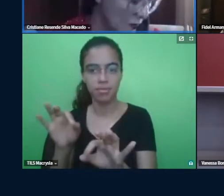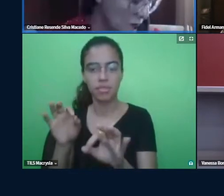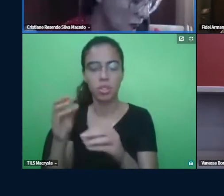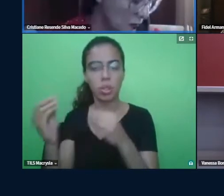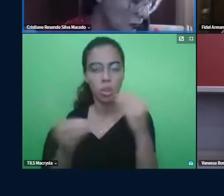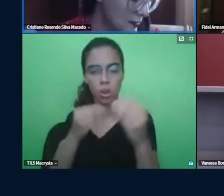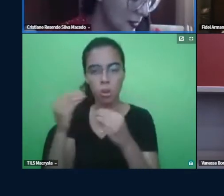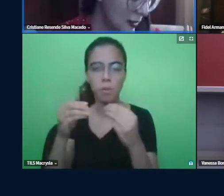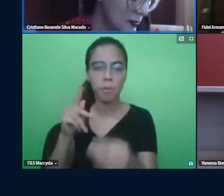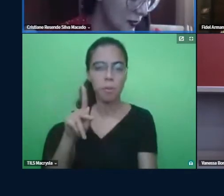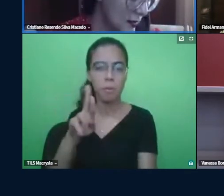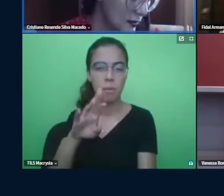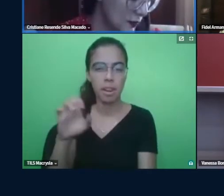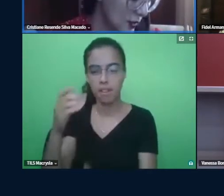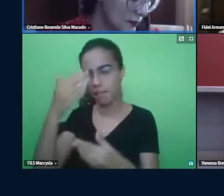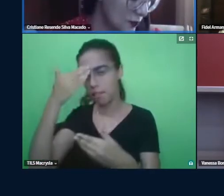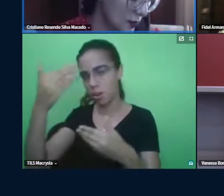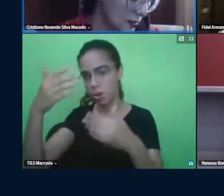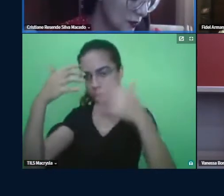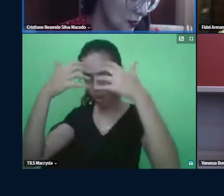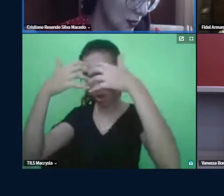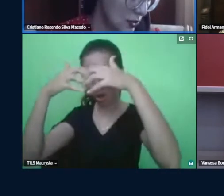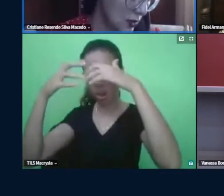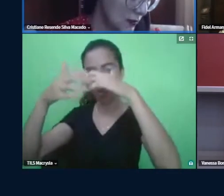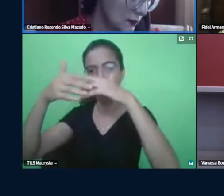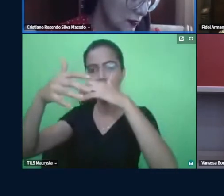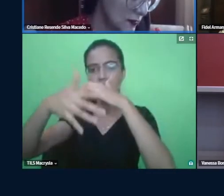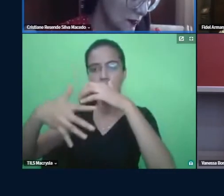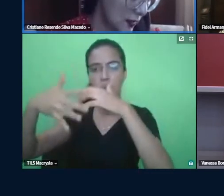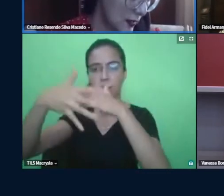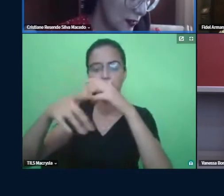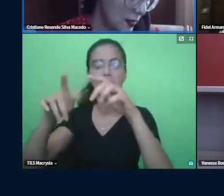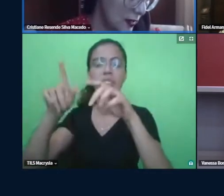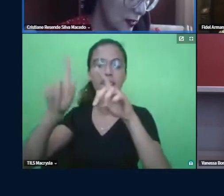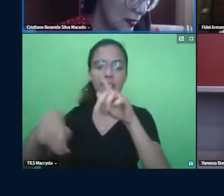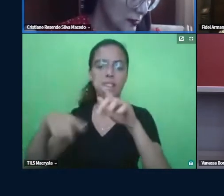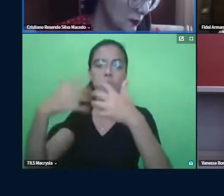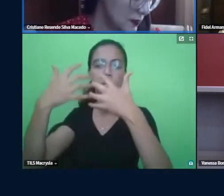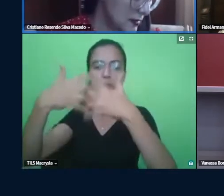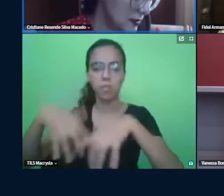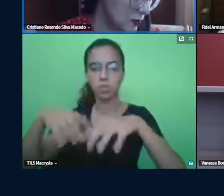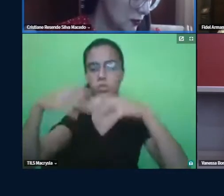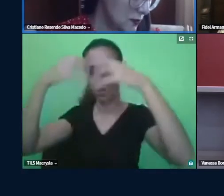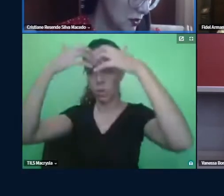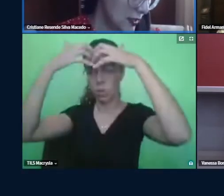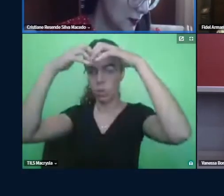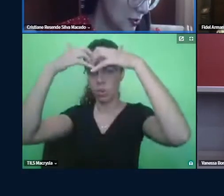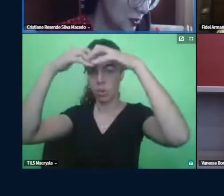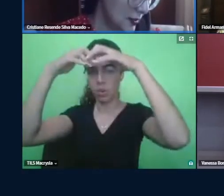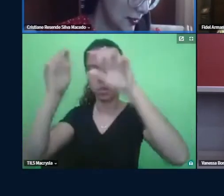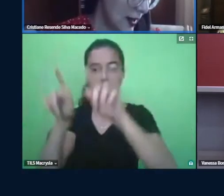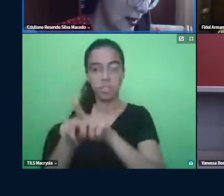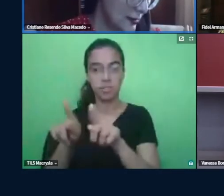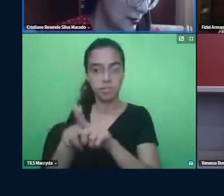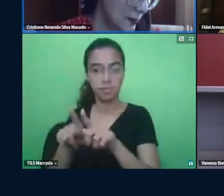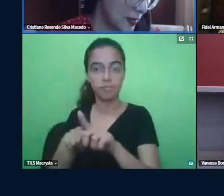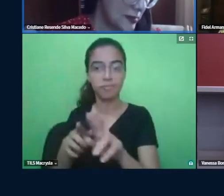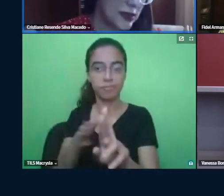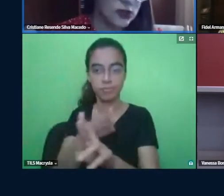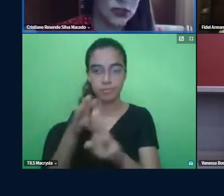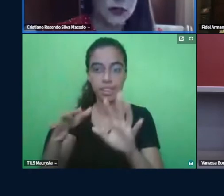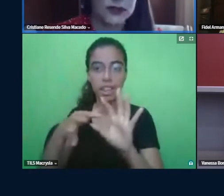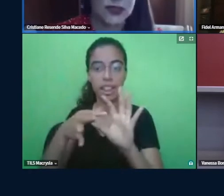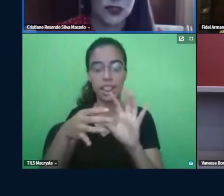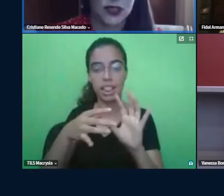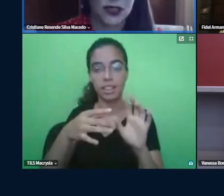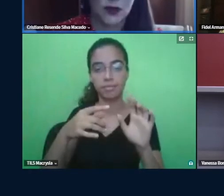-frontal, está relacionado às funções cognitivas, né? E as funções executivas diretamente ligadas à